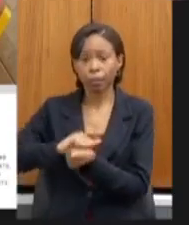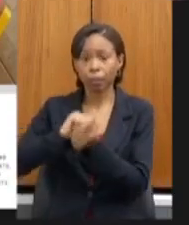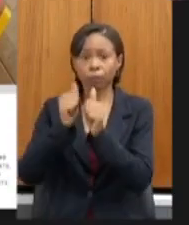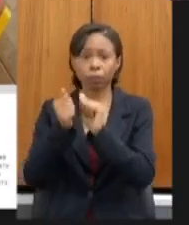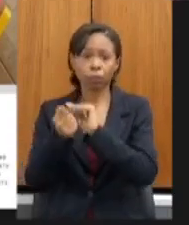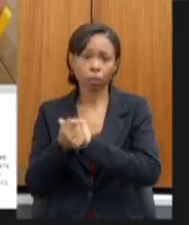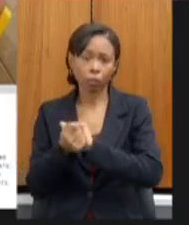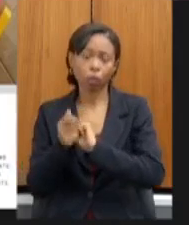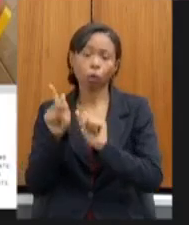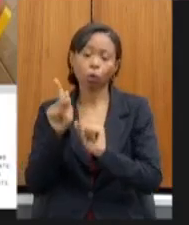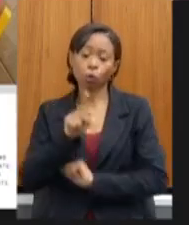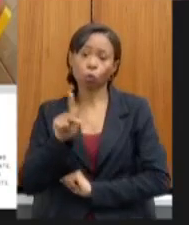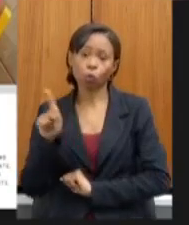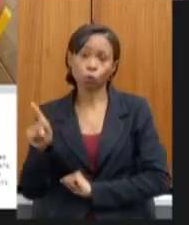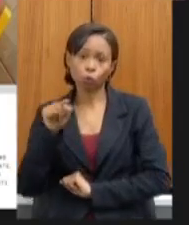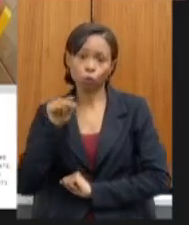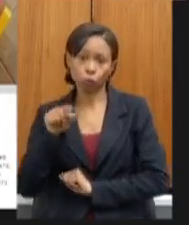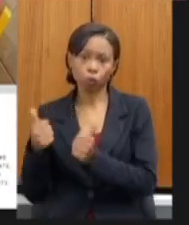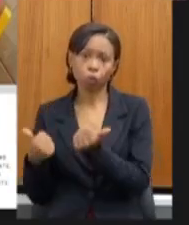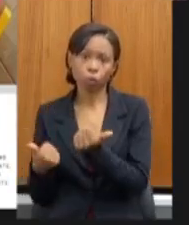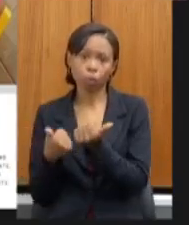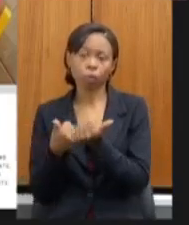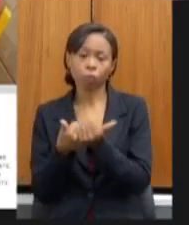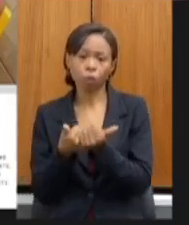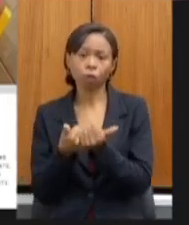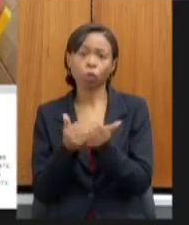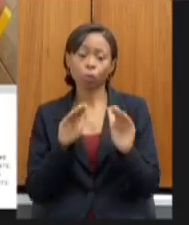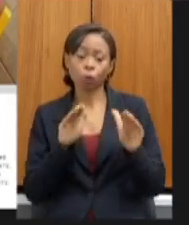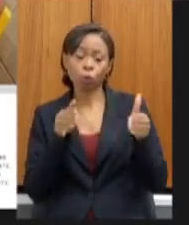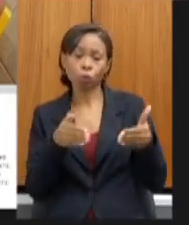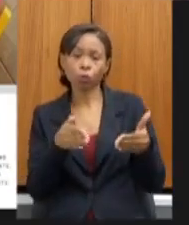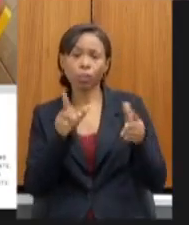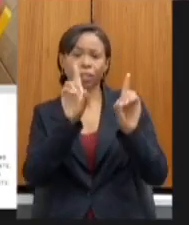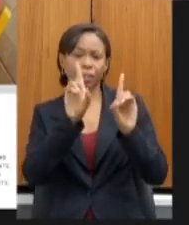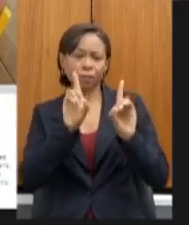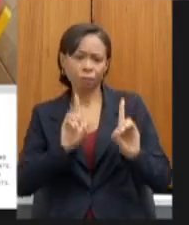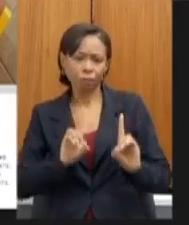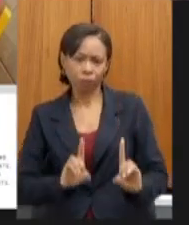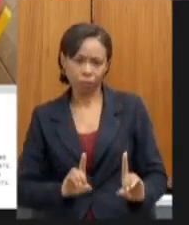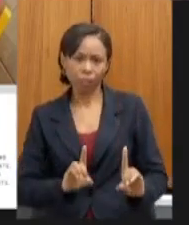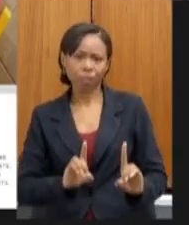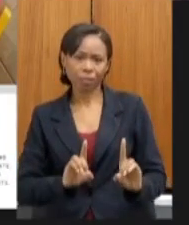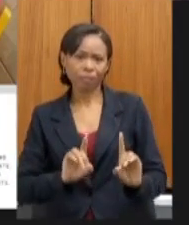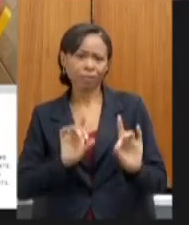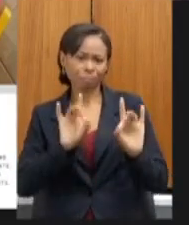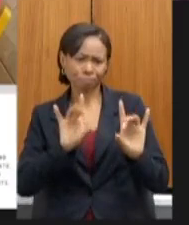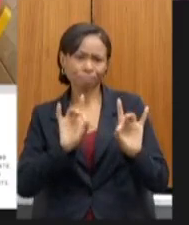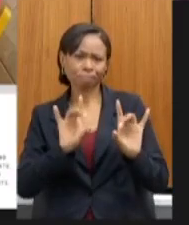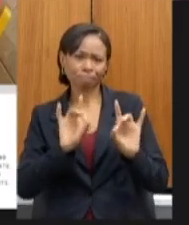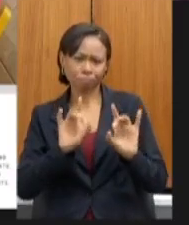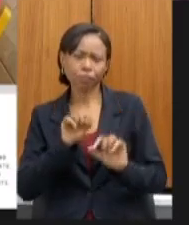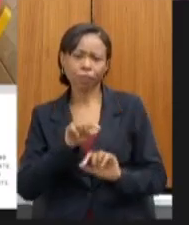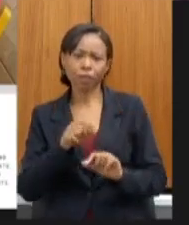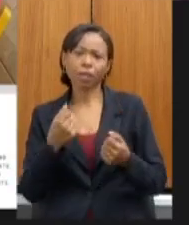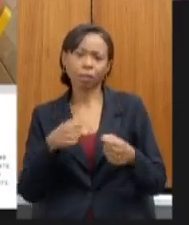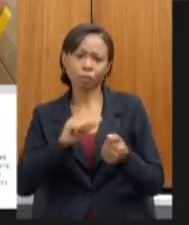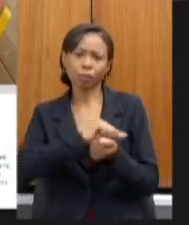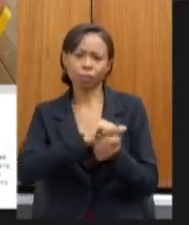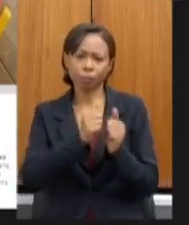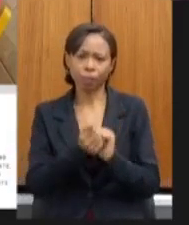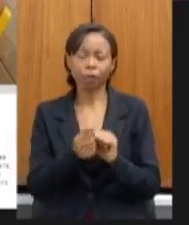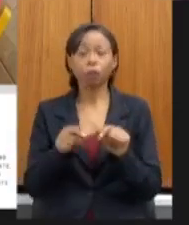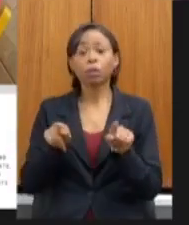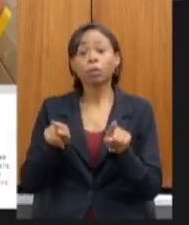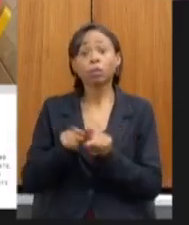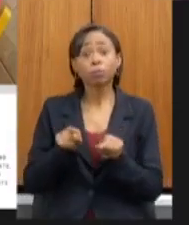para o professor de apoio em deficiências específicas que demandam que assim seja feito tivemos também